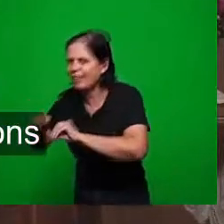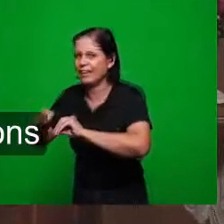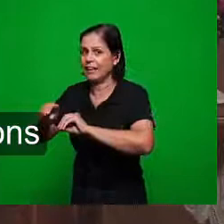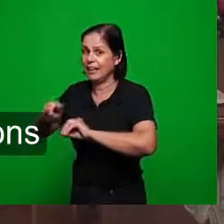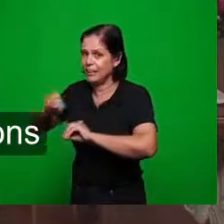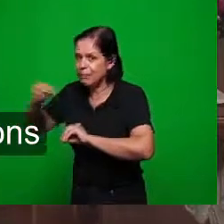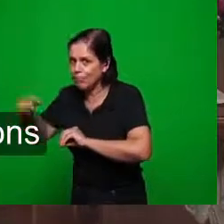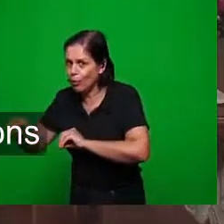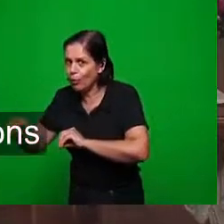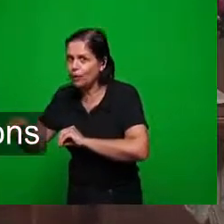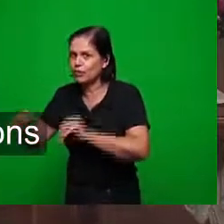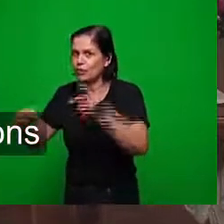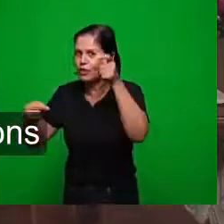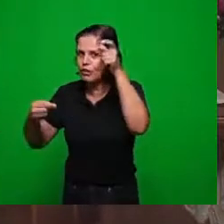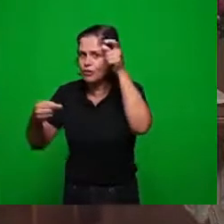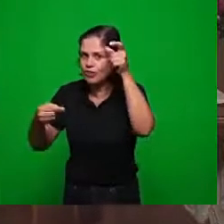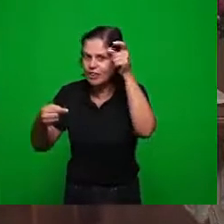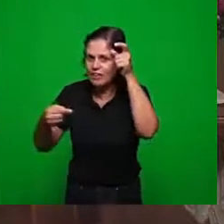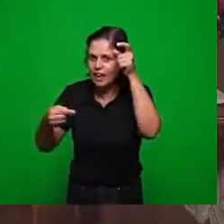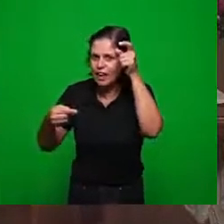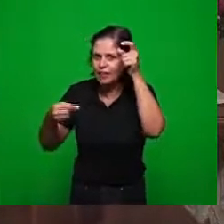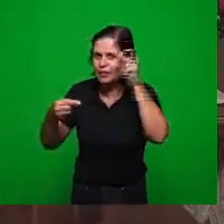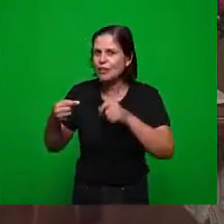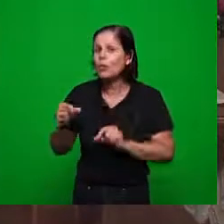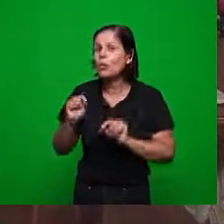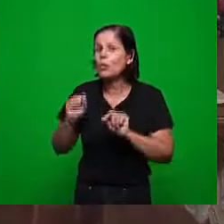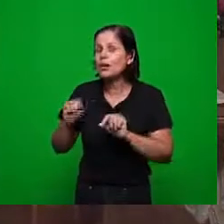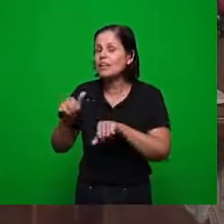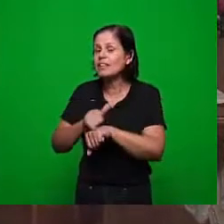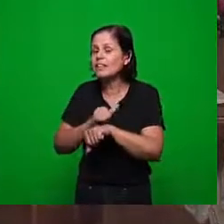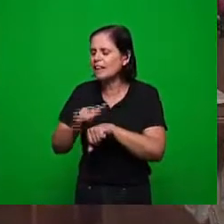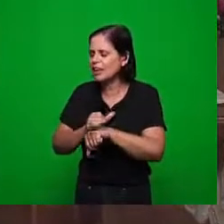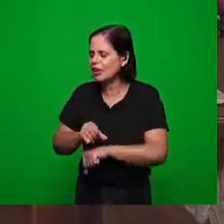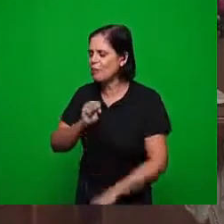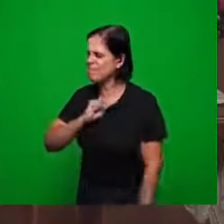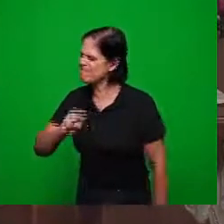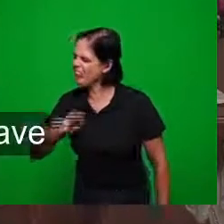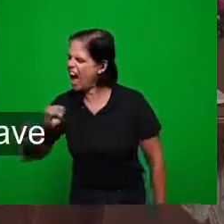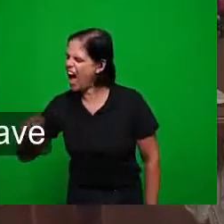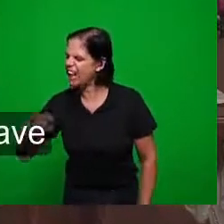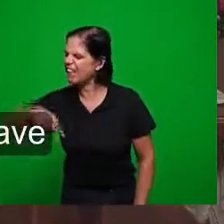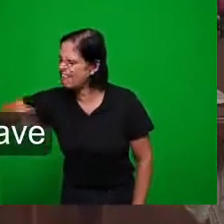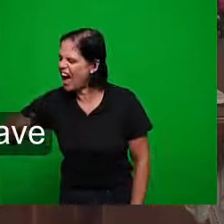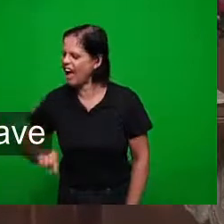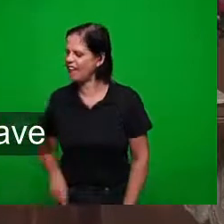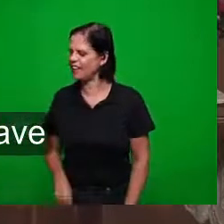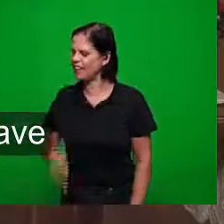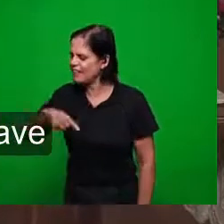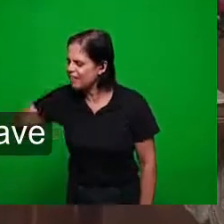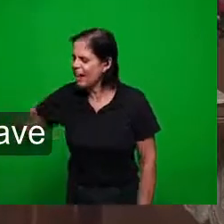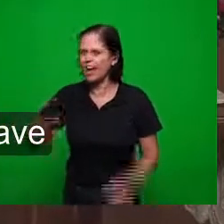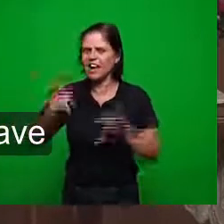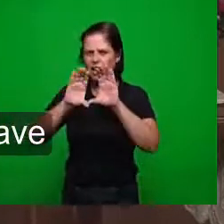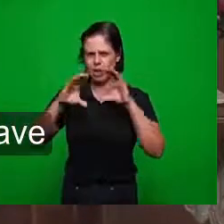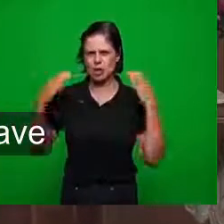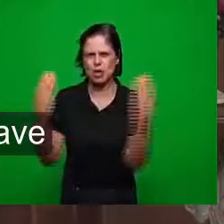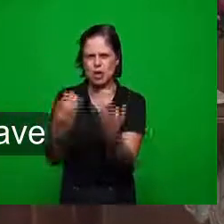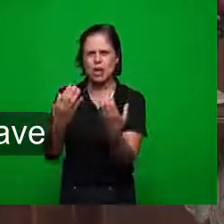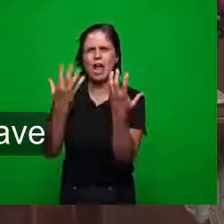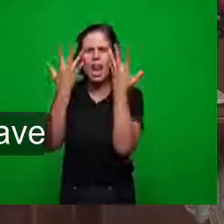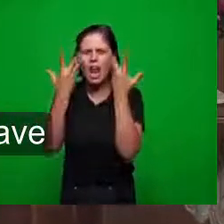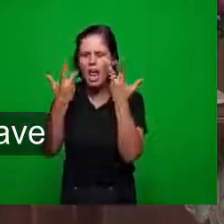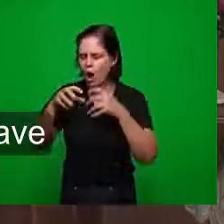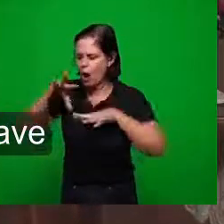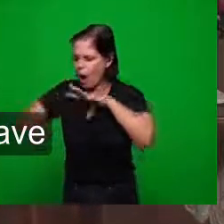mata bota nos leões para botar medo neles para pararem de falar de Jesus na revelação